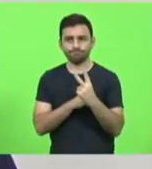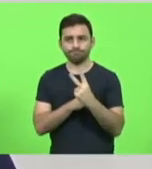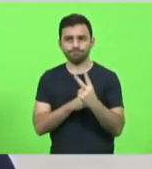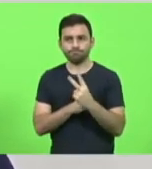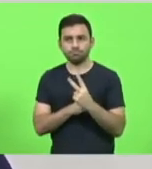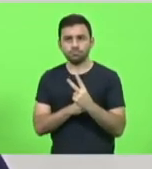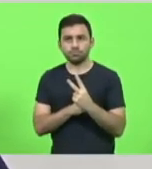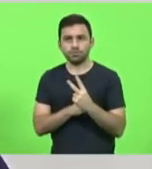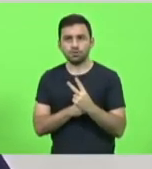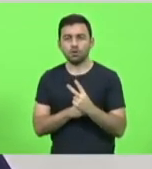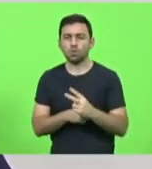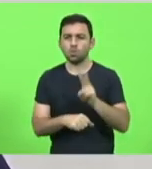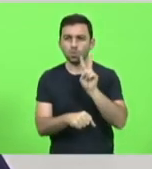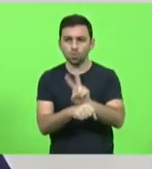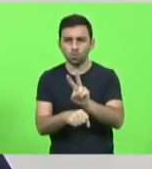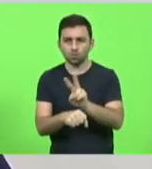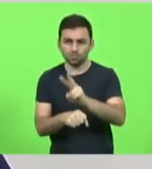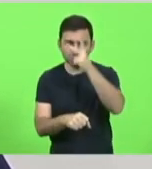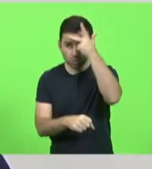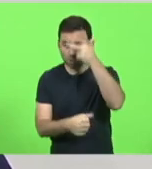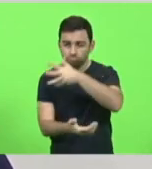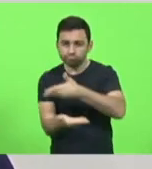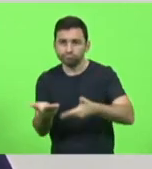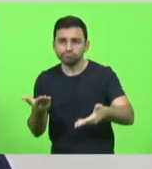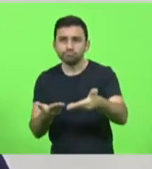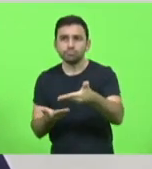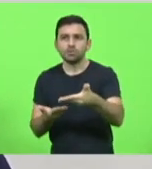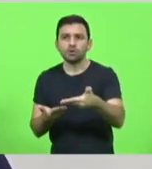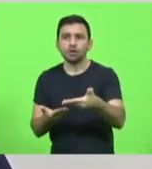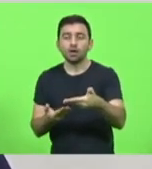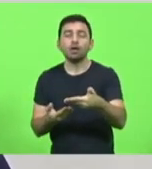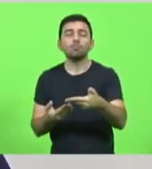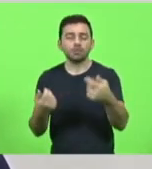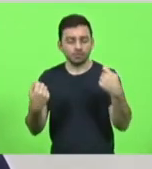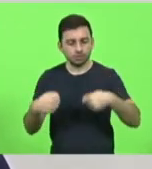como proteção do próximo, é tomar a segunda dose.